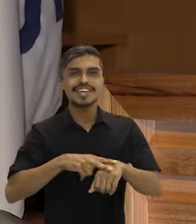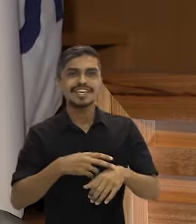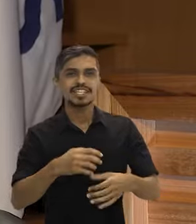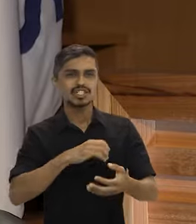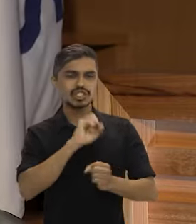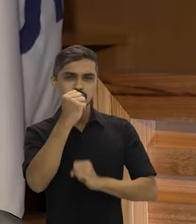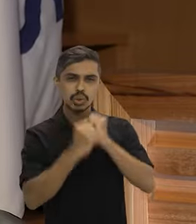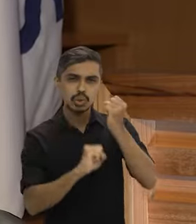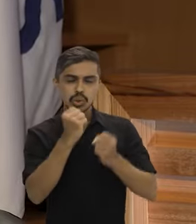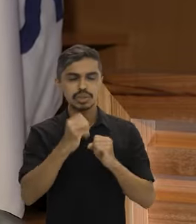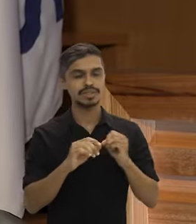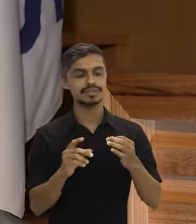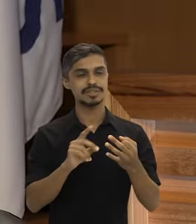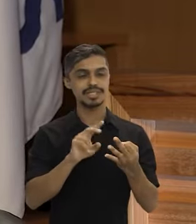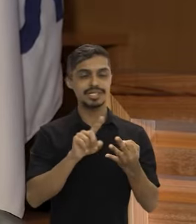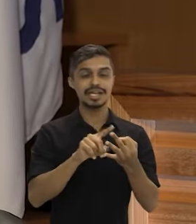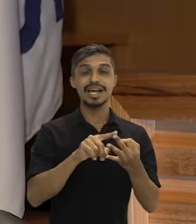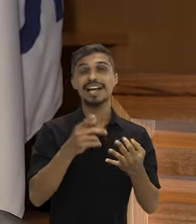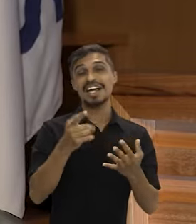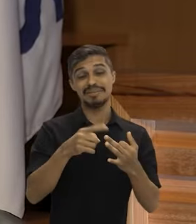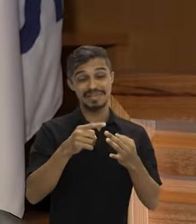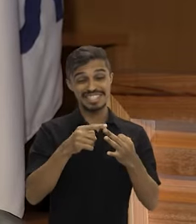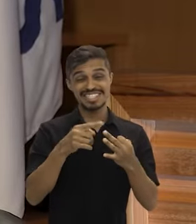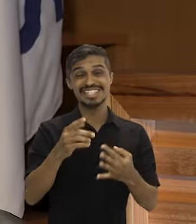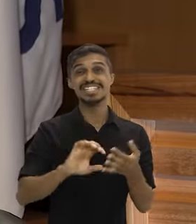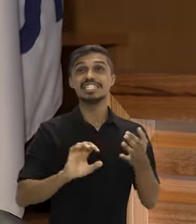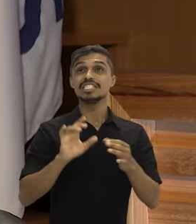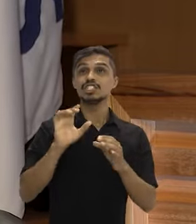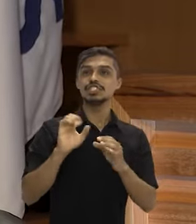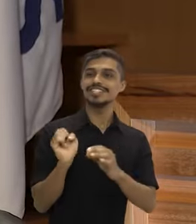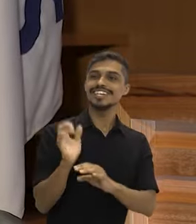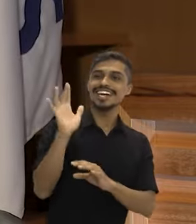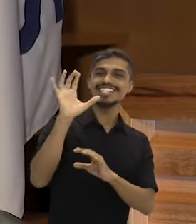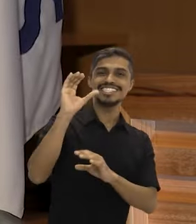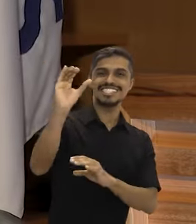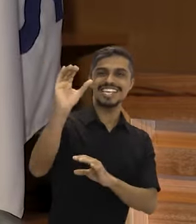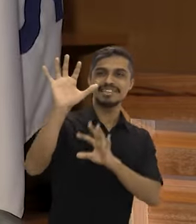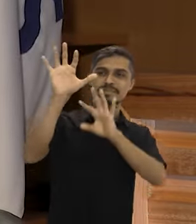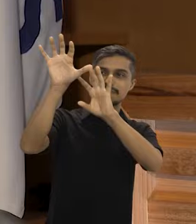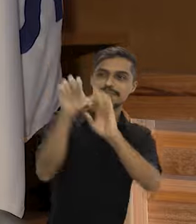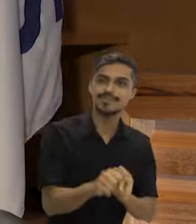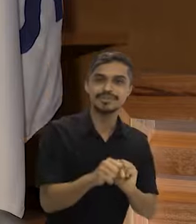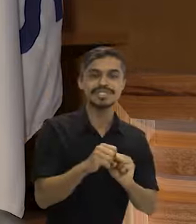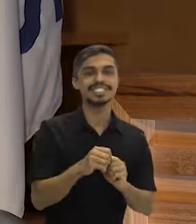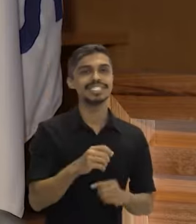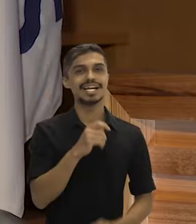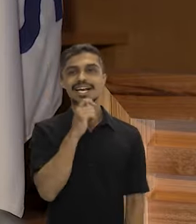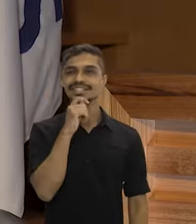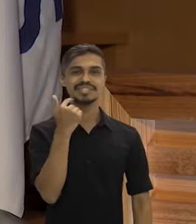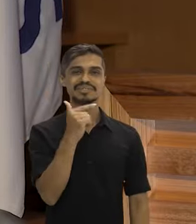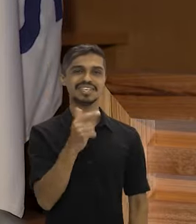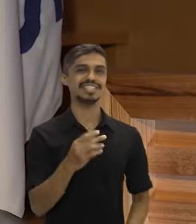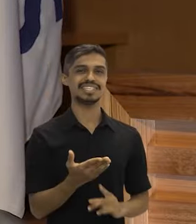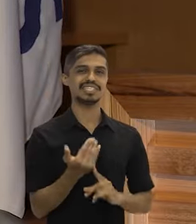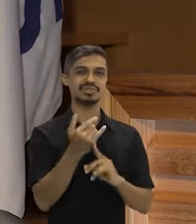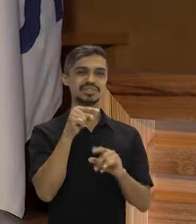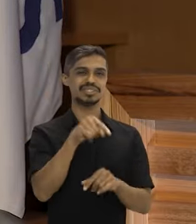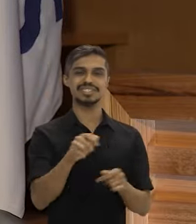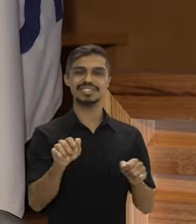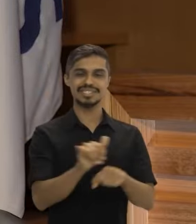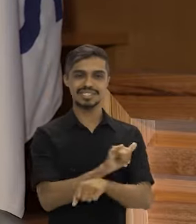capturar carbono, não existe nenhuma tecnologia hoje que dê conta de capturar carbono.